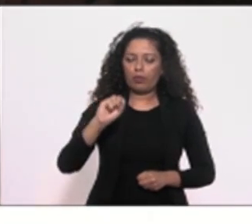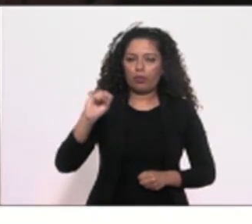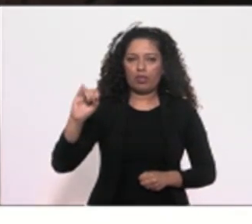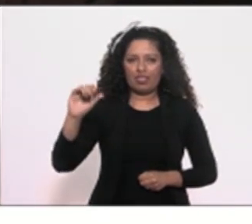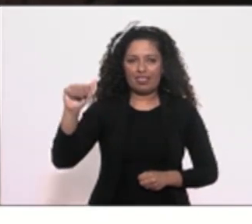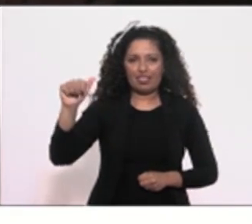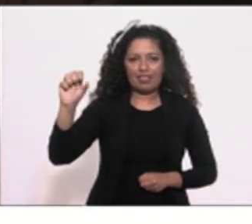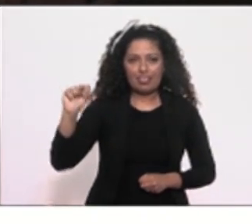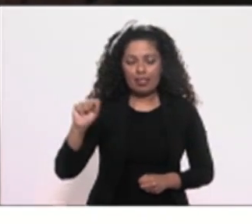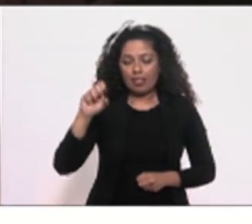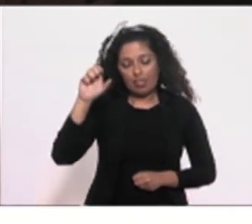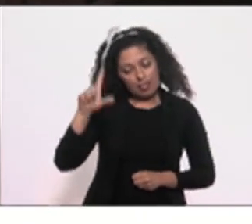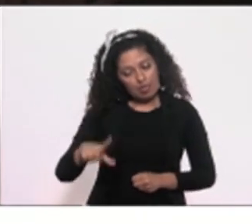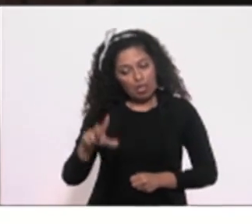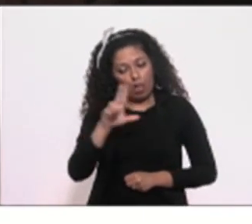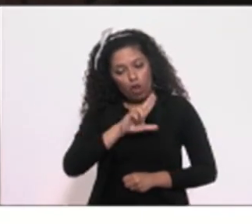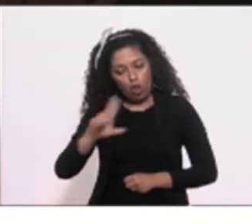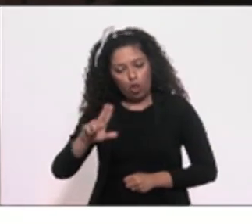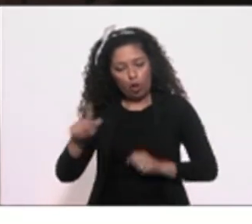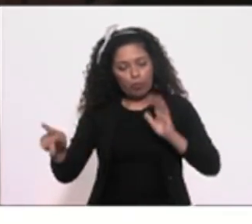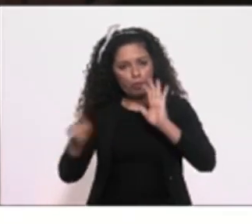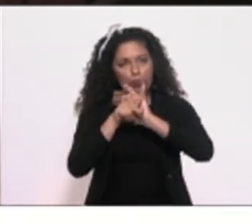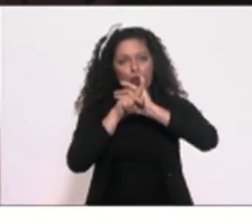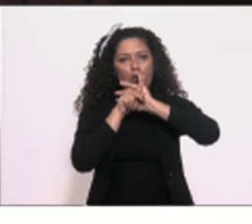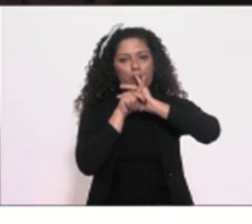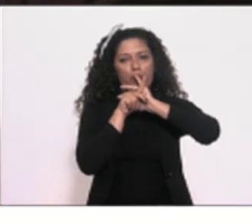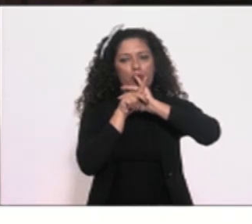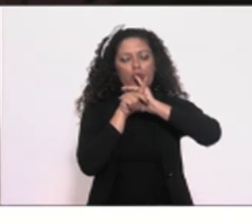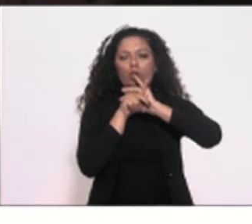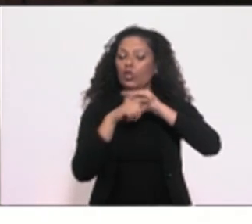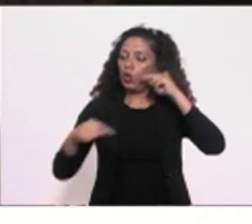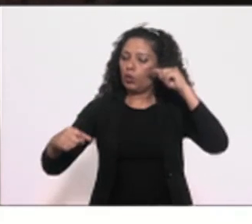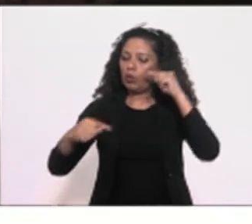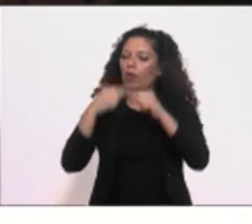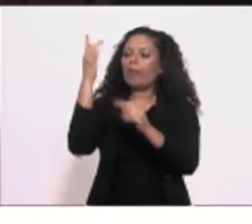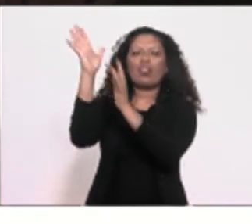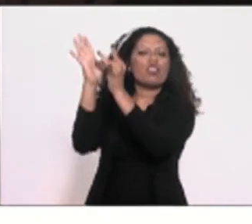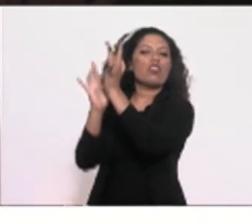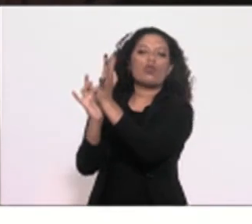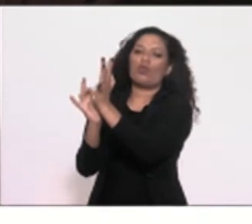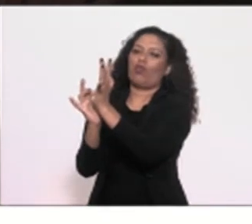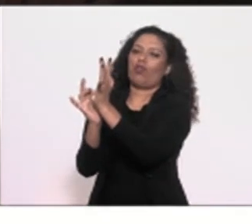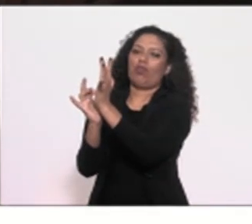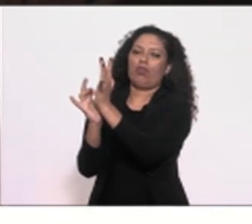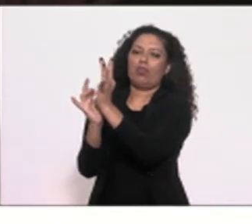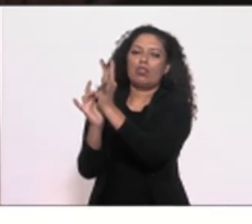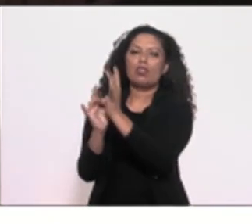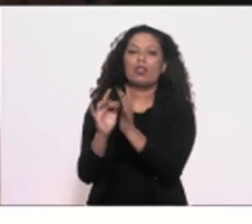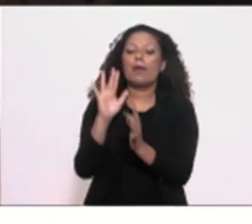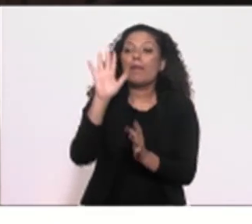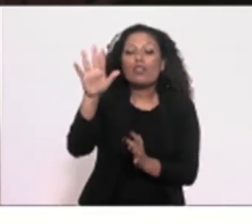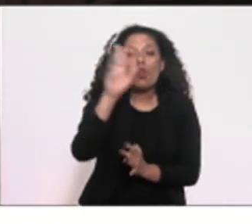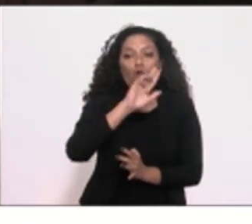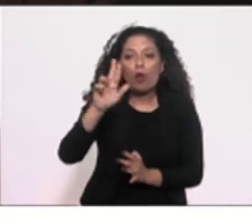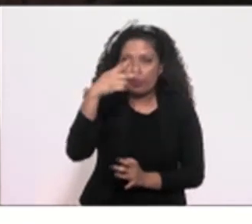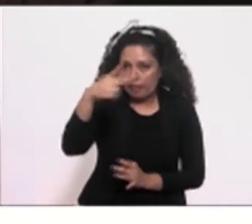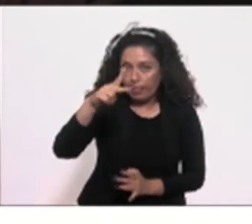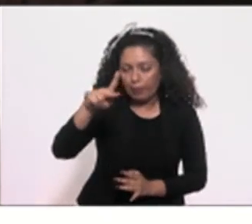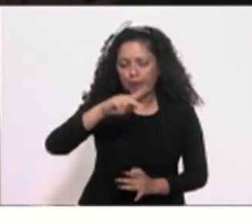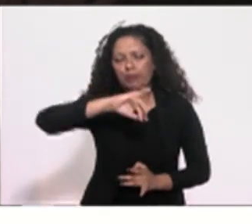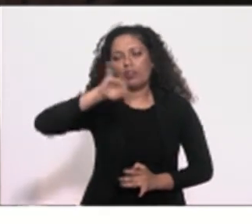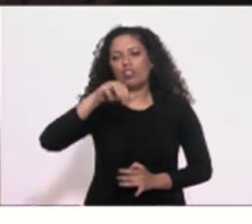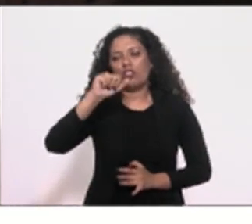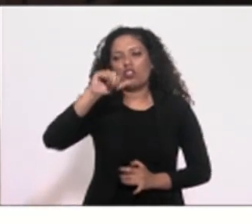próprio, não tem nada a ver com o nome do Salvador, o senhor Jair Messias Bolsonaro,